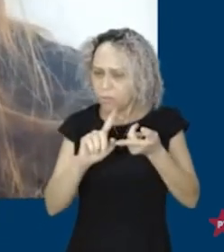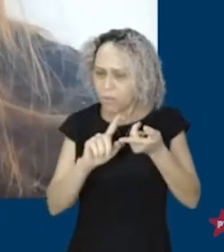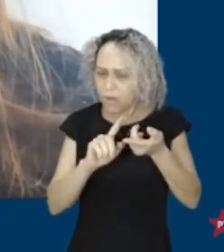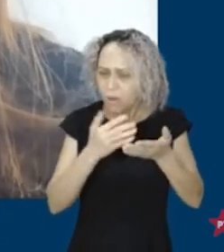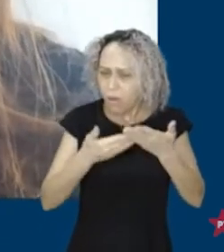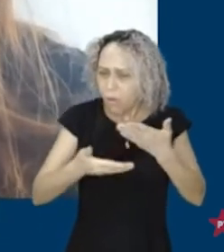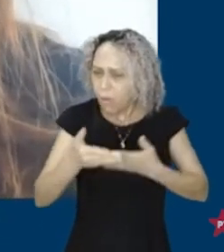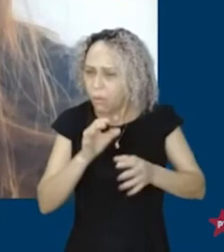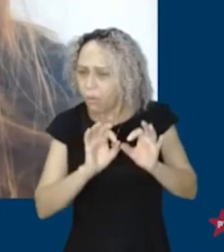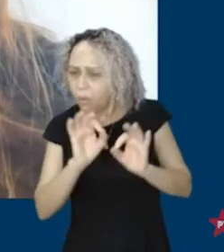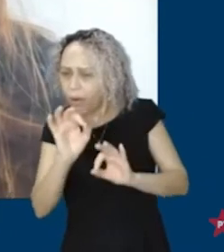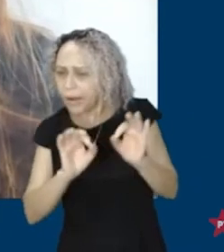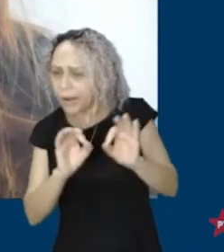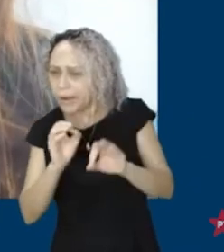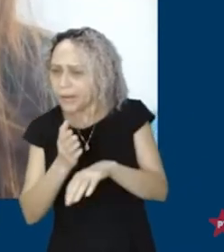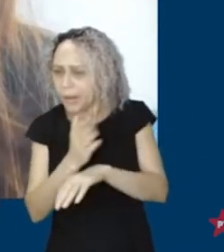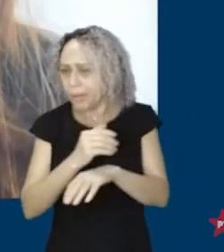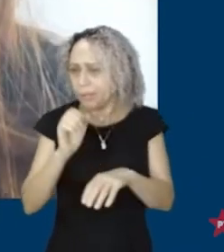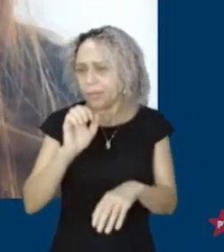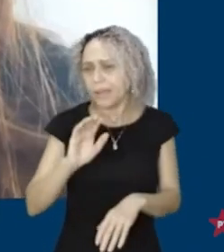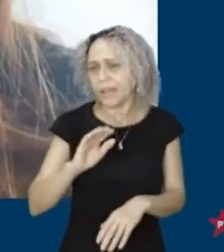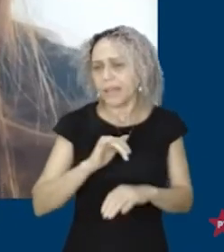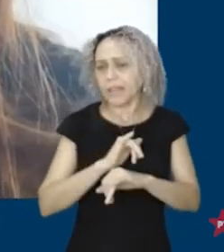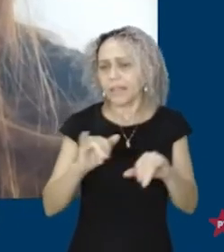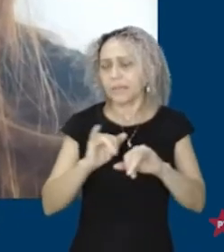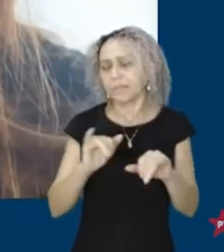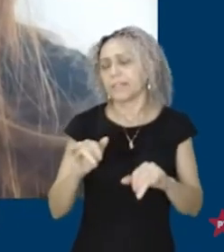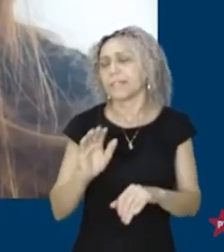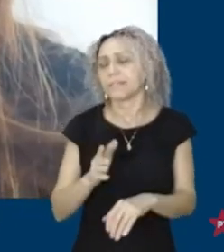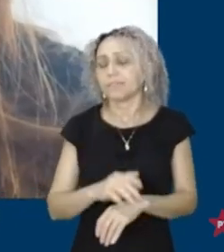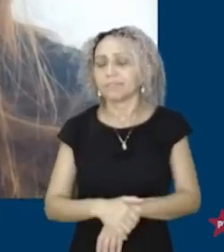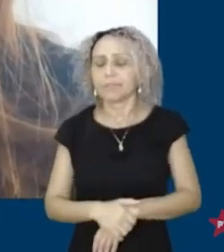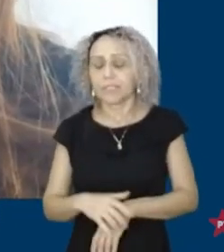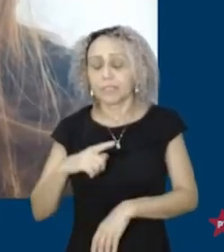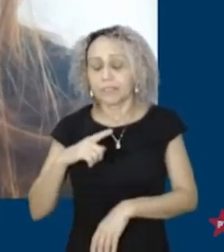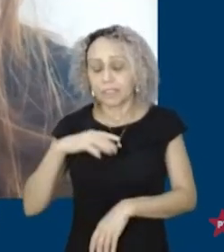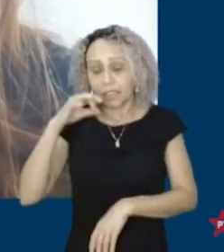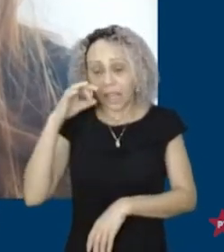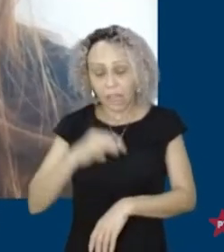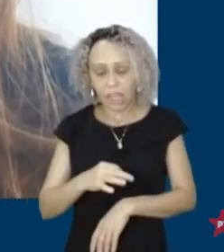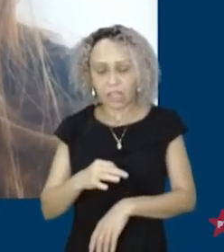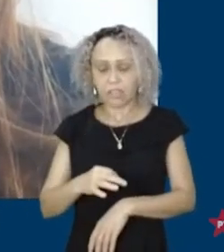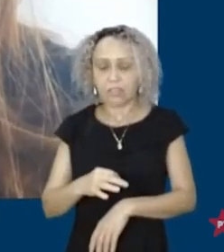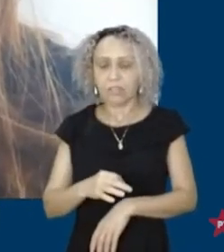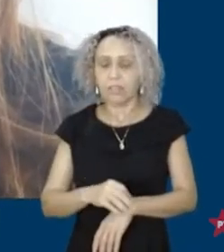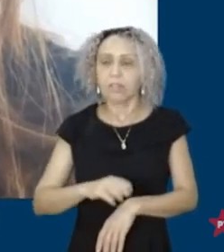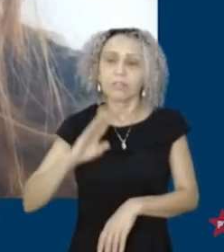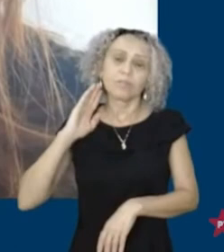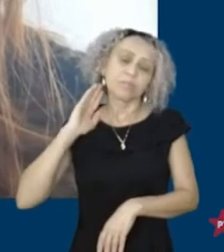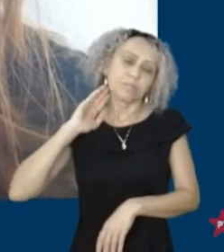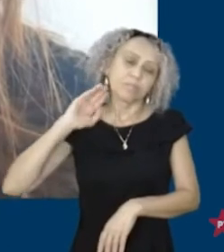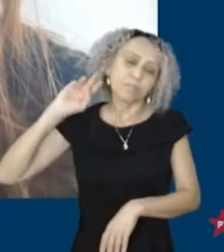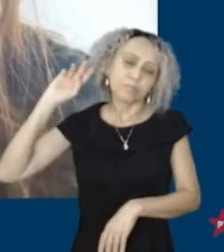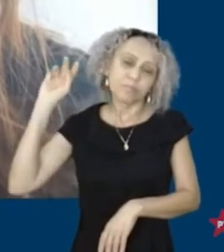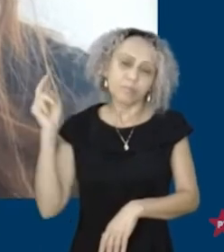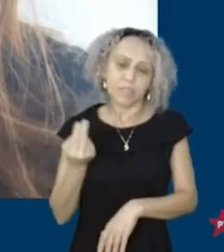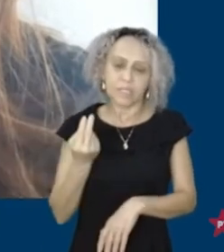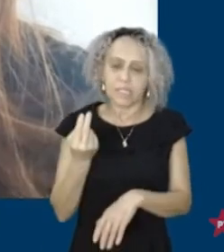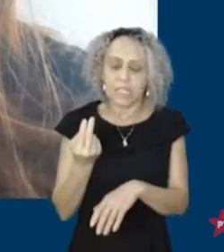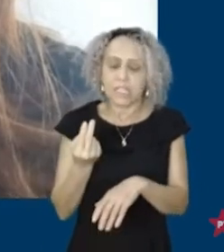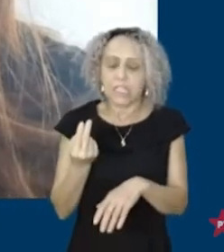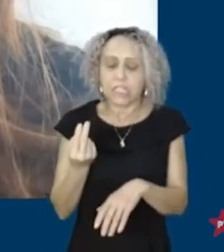dúvida de que nós temos tudo pra retomar Belo Horizonte e devolver ao povo de Belo Horizonte, esse povo